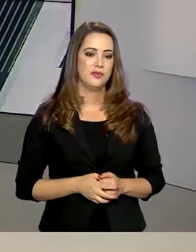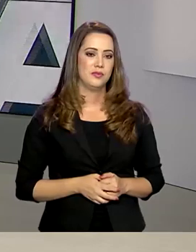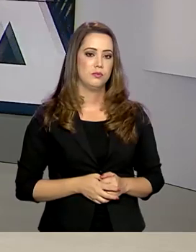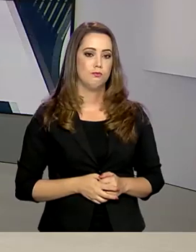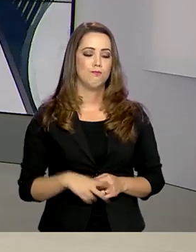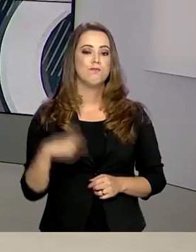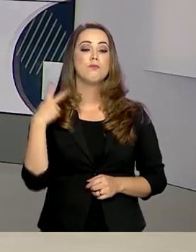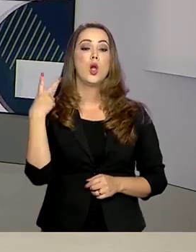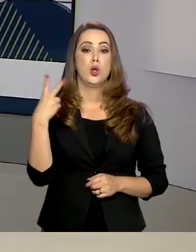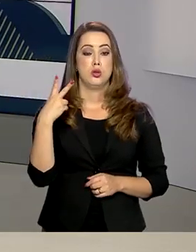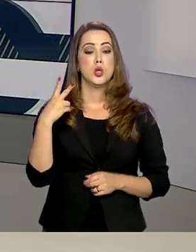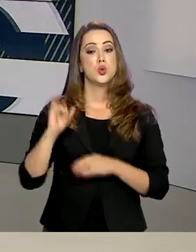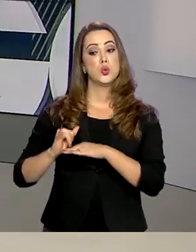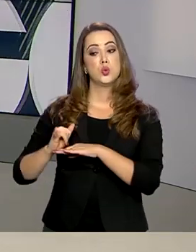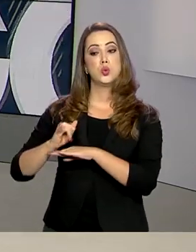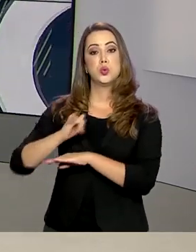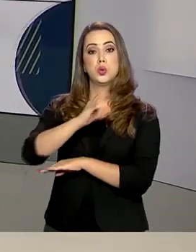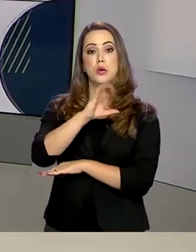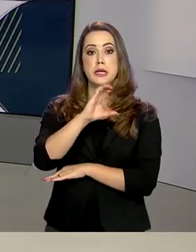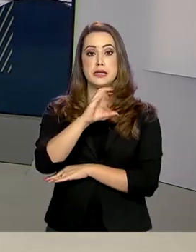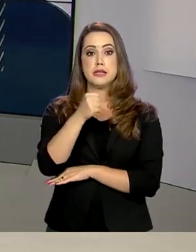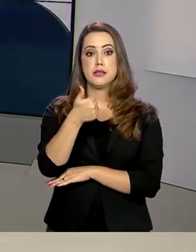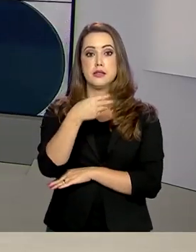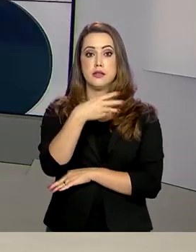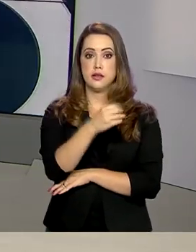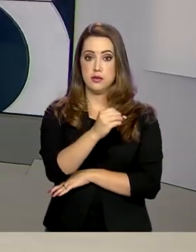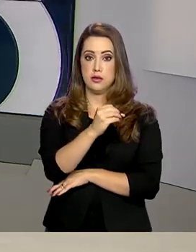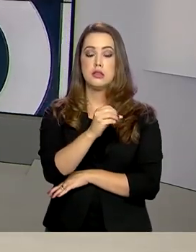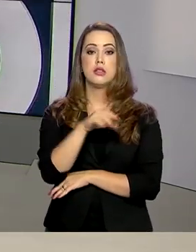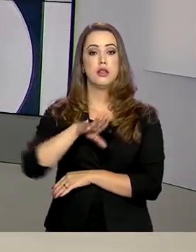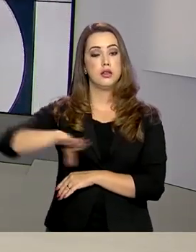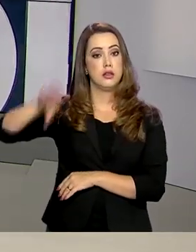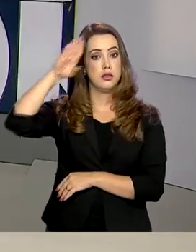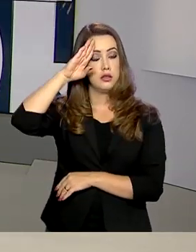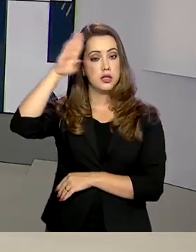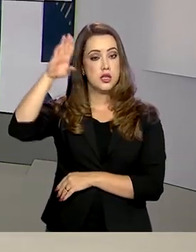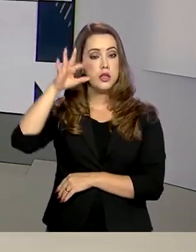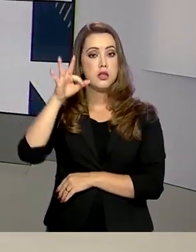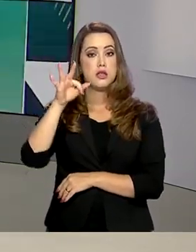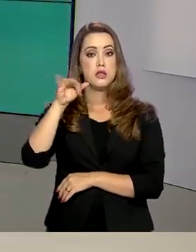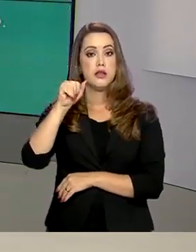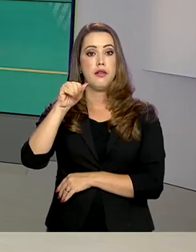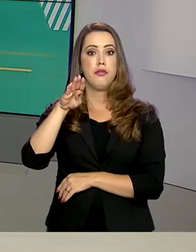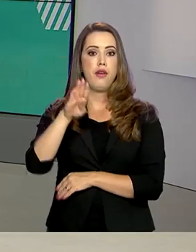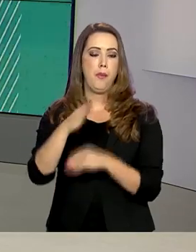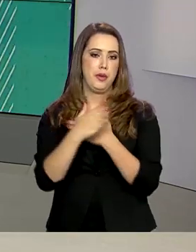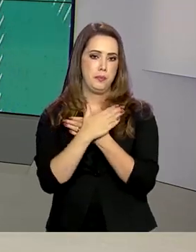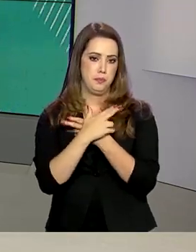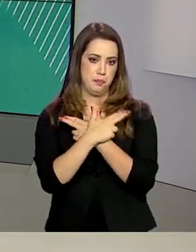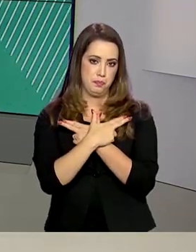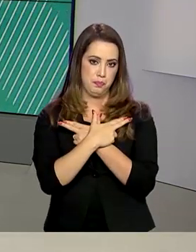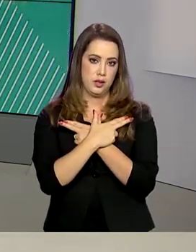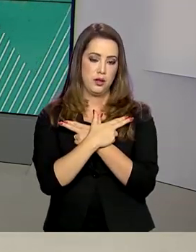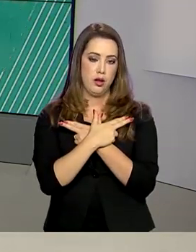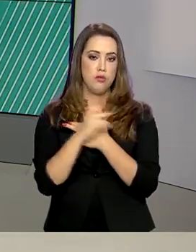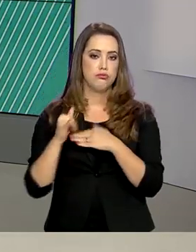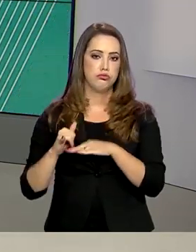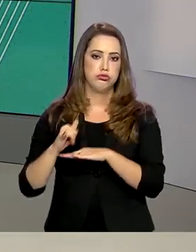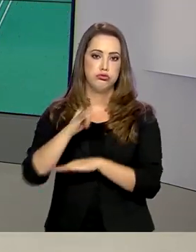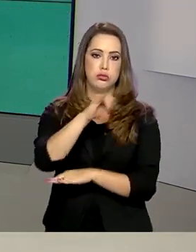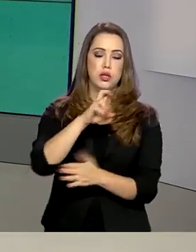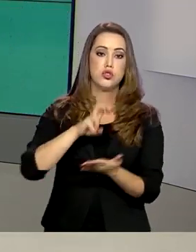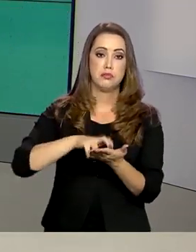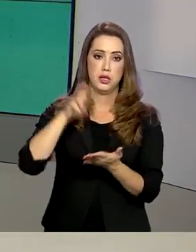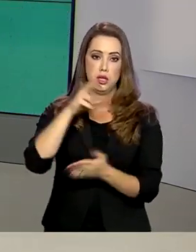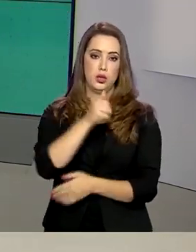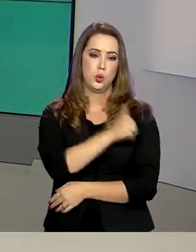Duas aeronaves C-130 Hércules da Força Aérea Brasileira decolaram pela manhã do Rio de Janeiro e de Belém, no